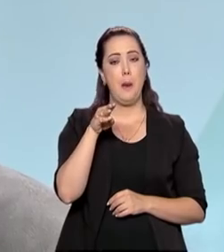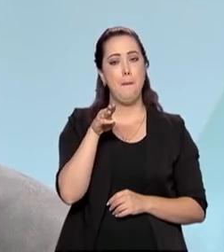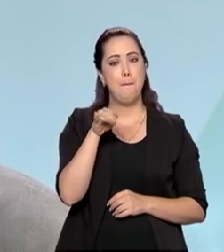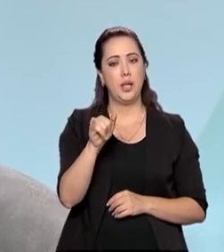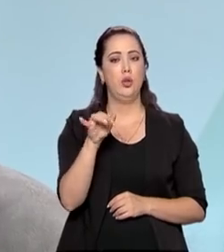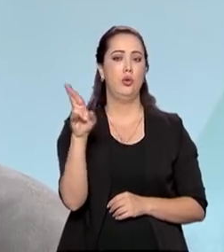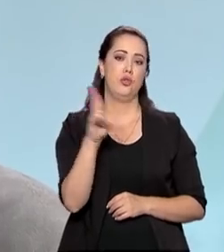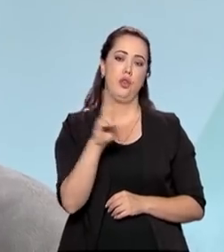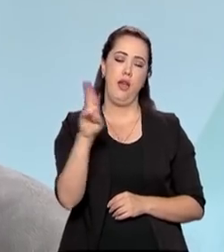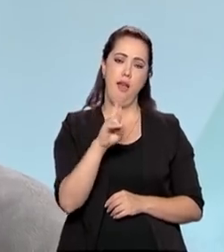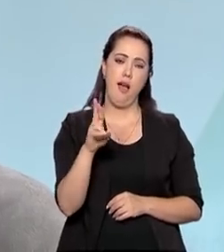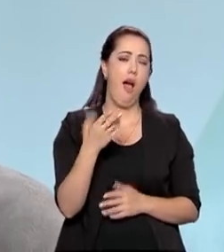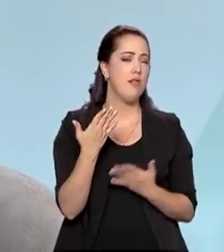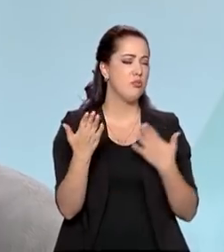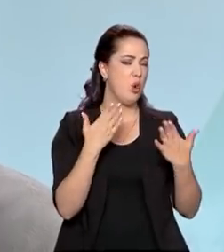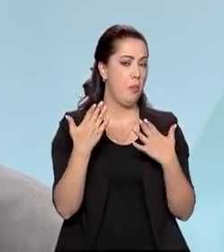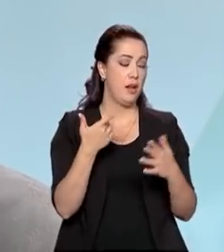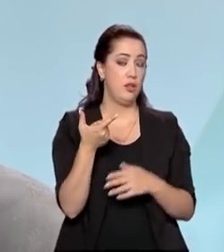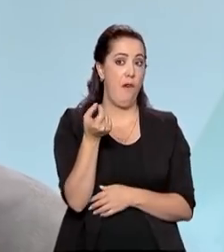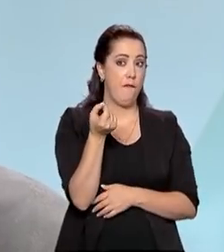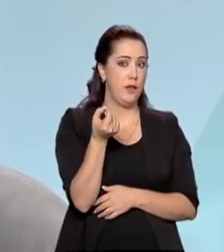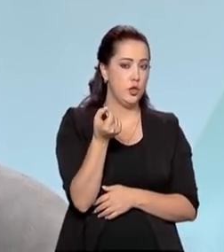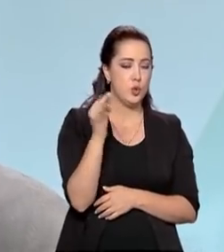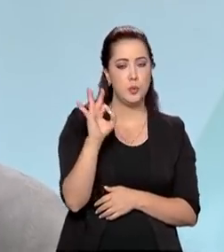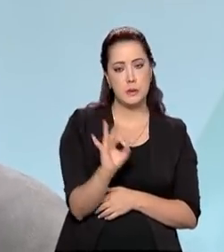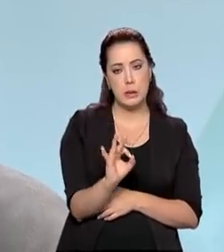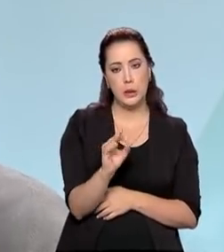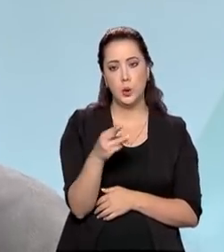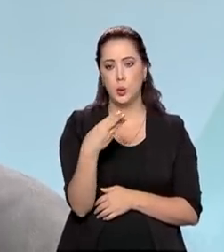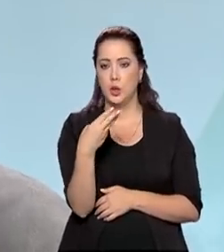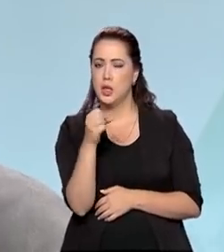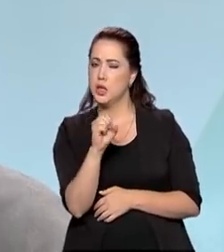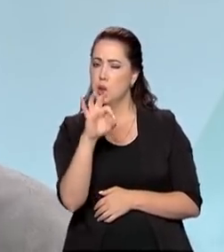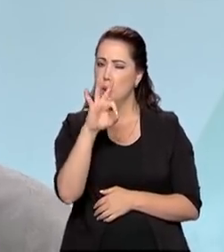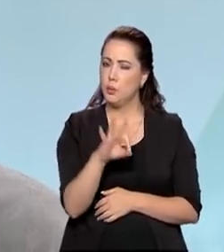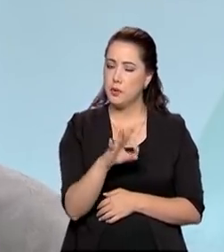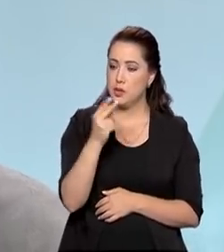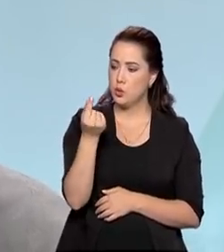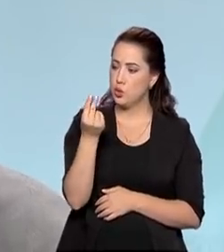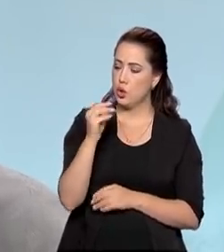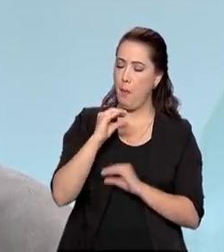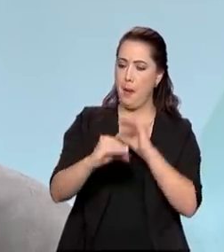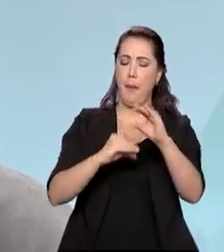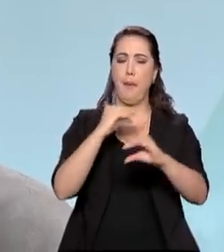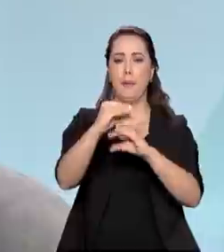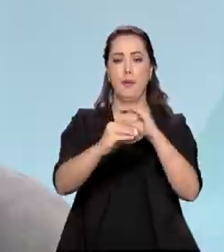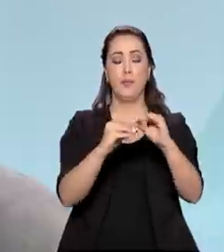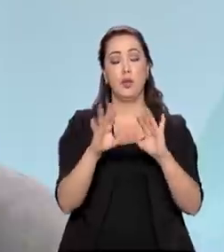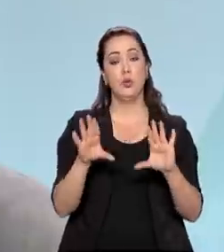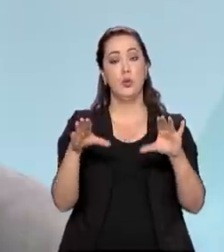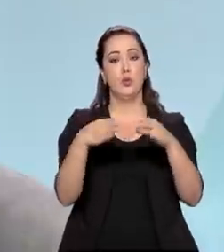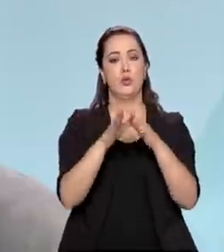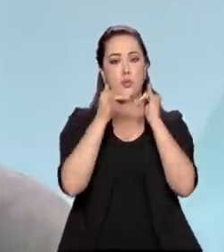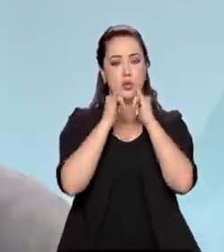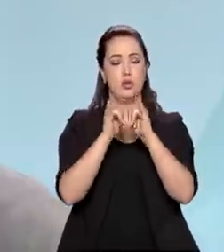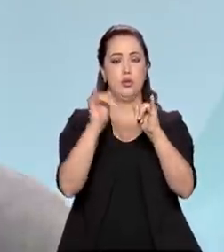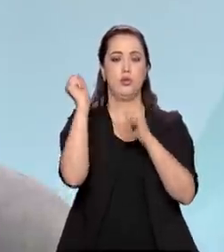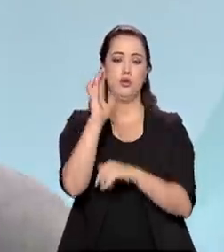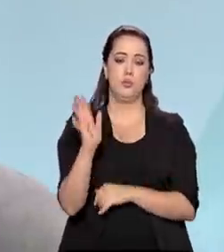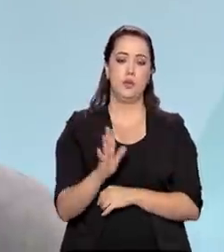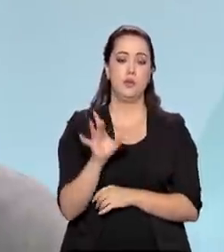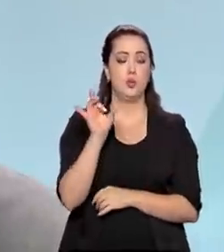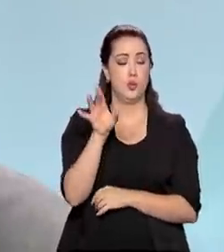20, acho que 30%, 28% de todo investimento no setor elétrico brasileiro